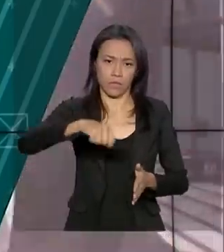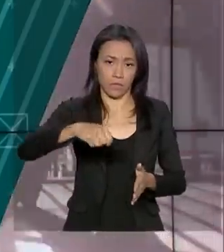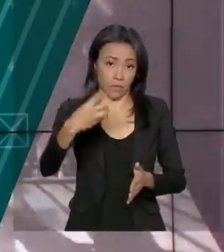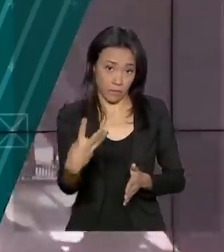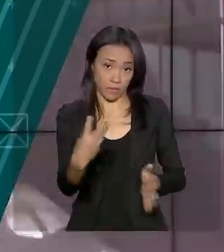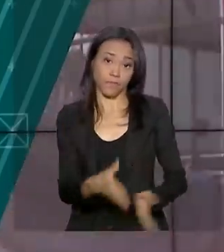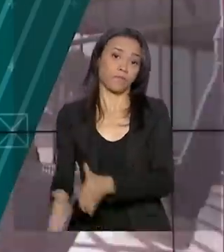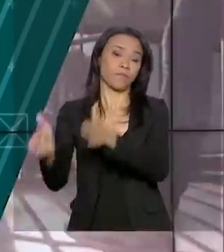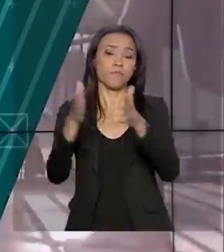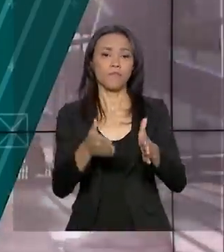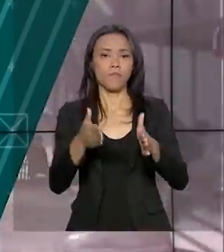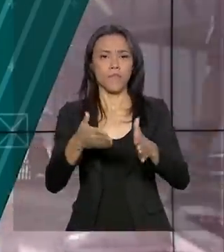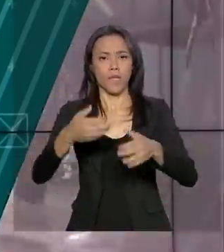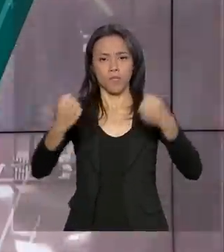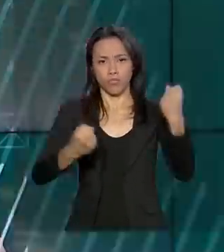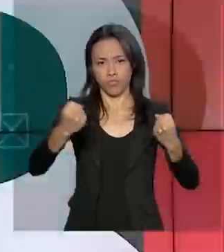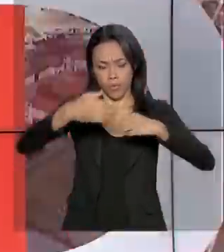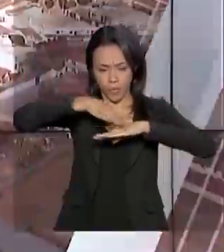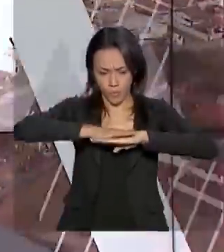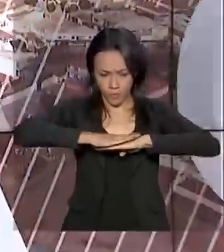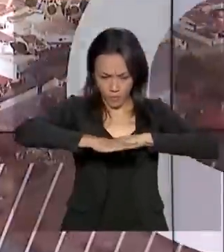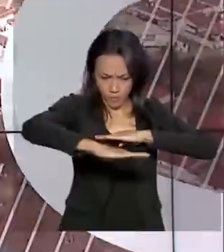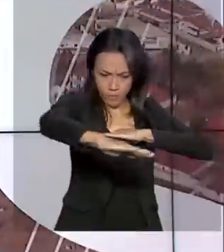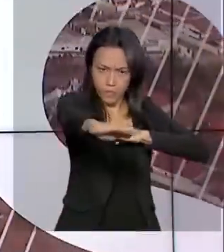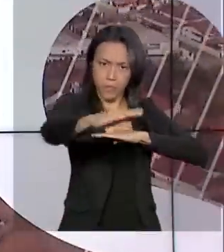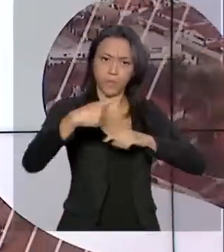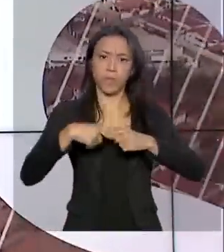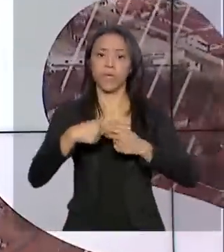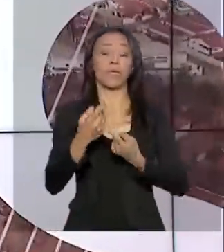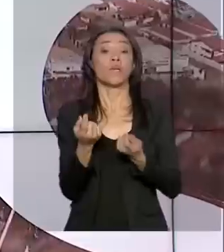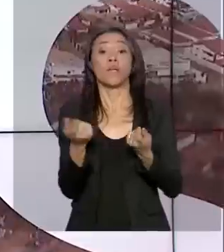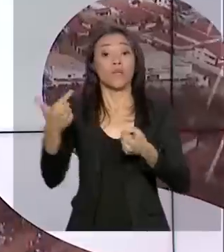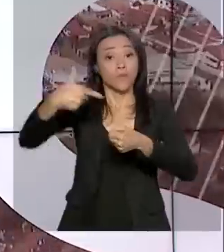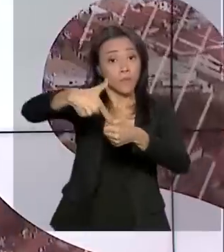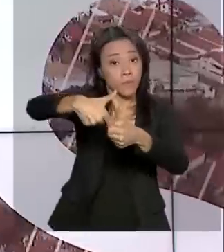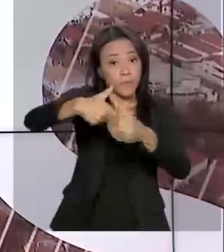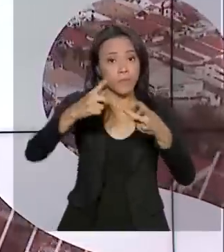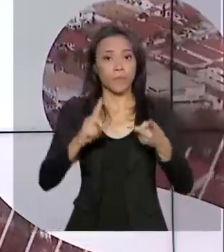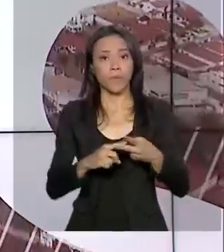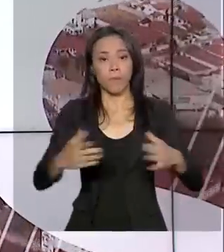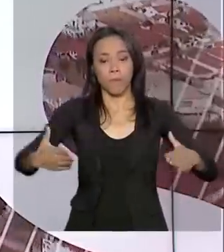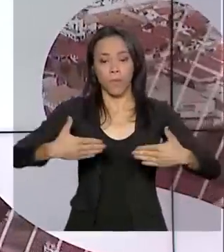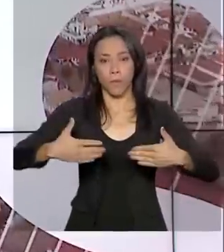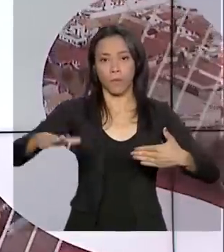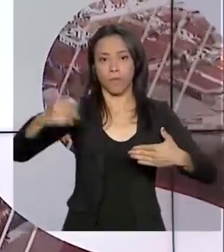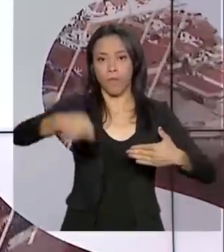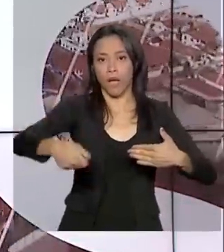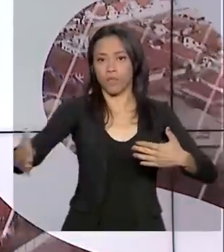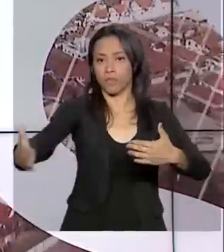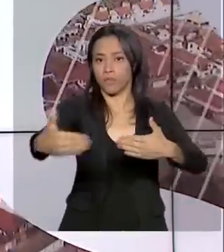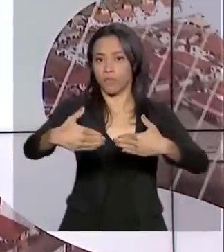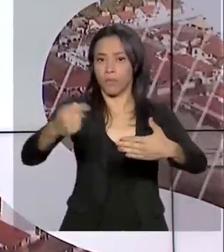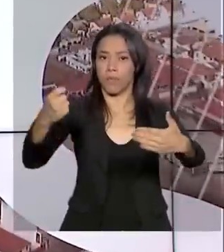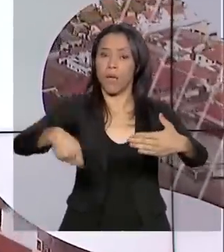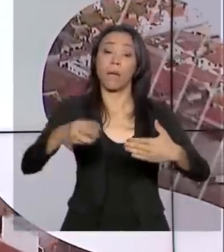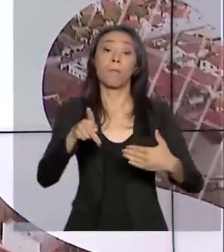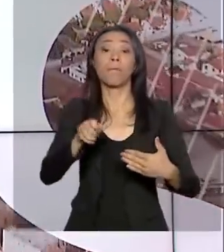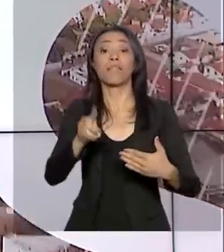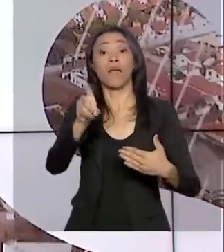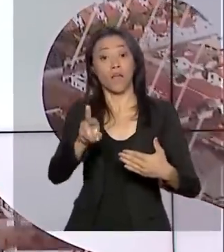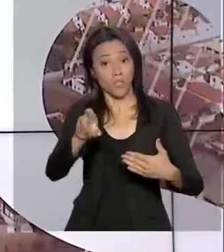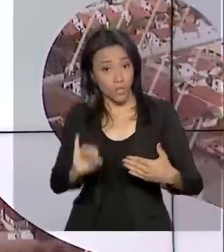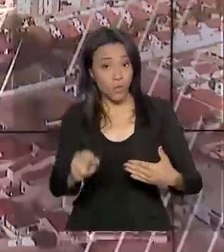Estradas em melhores condições, planejamento de gastos com combustíveis, pedágios, fretes e outras despesas com caminhão.